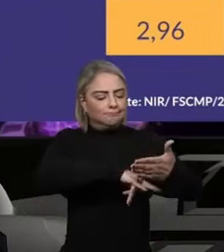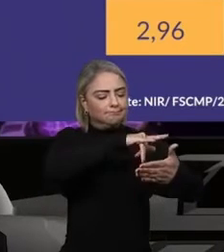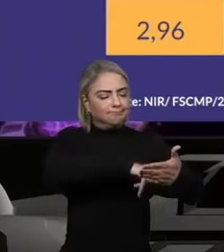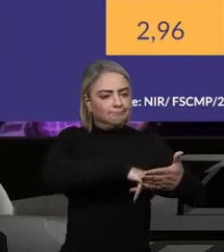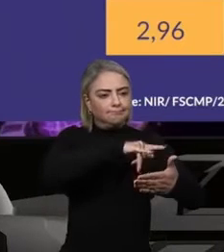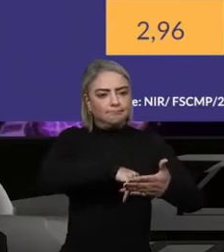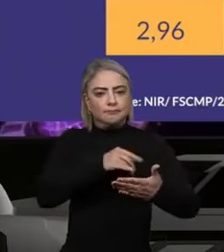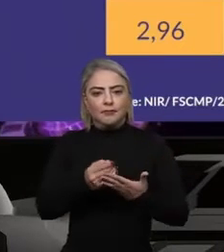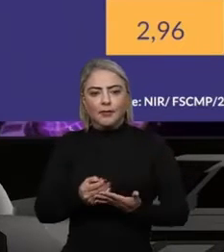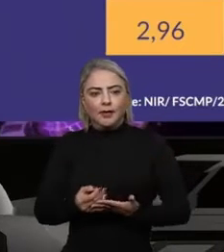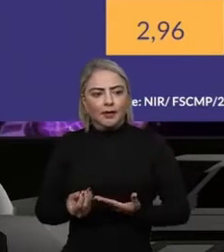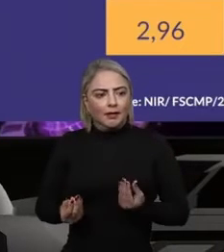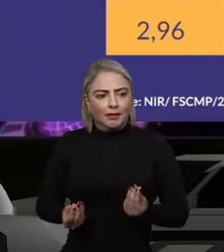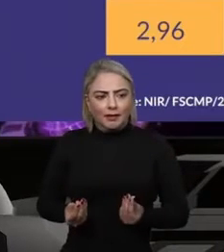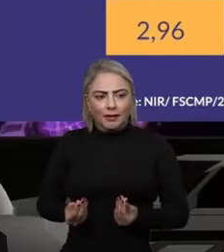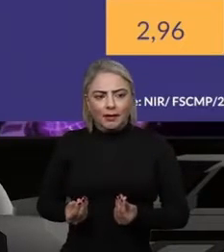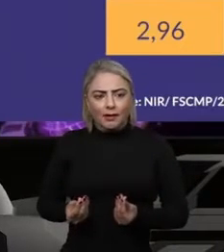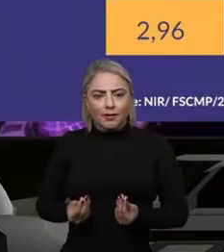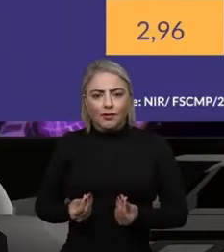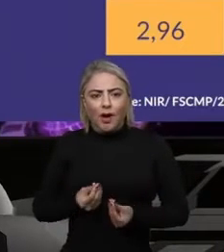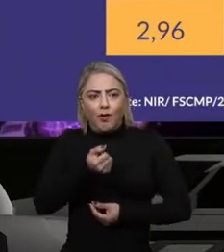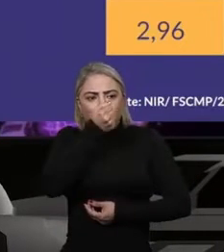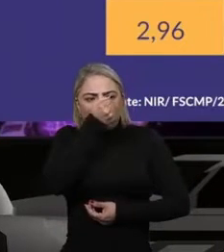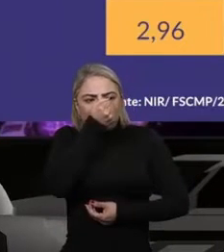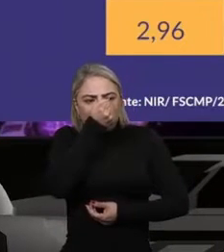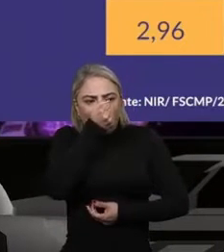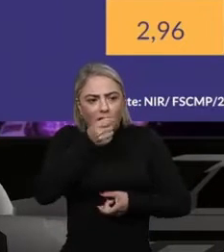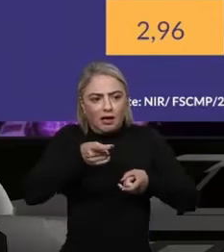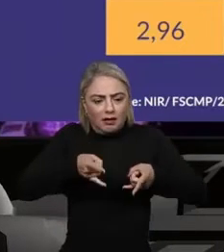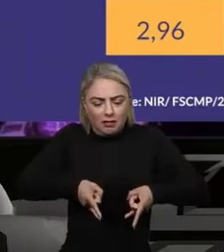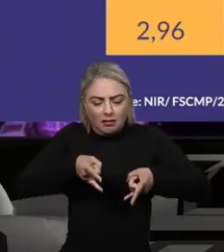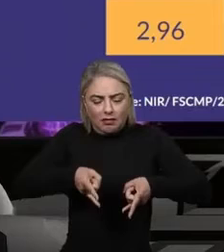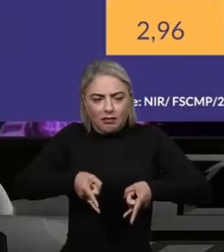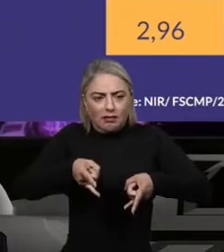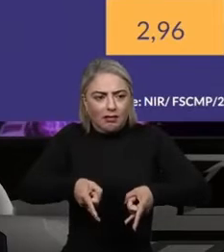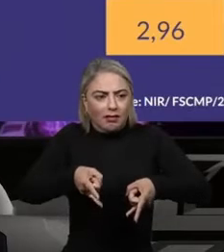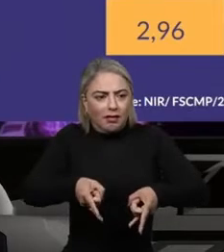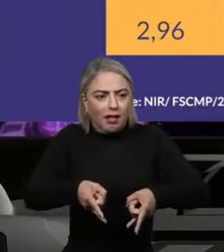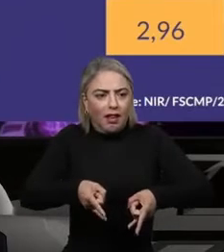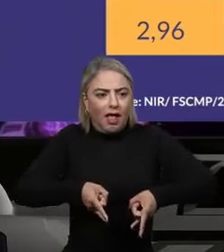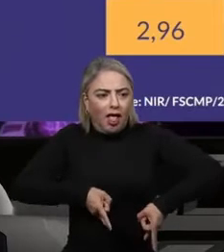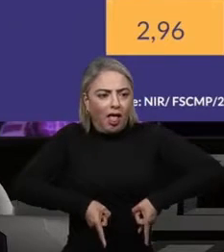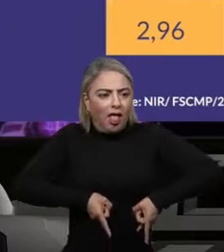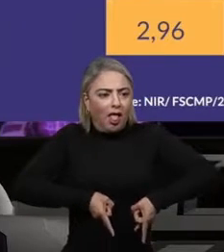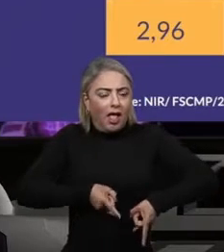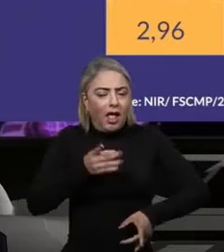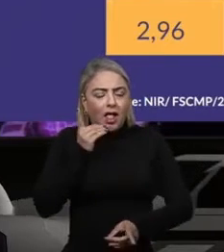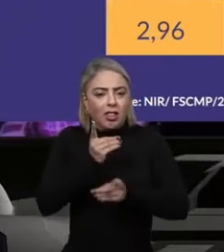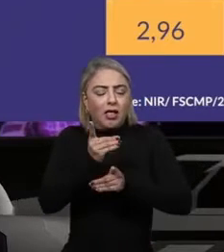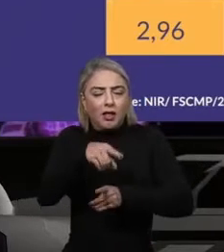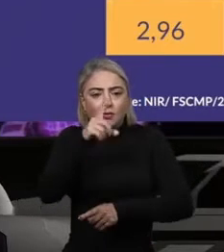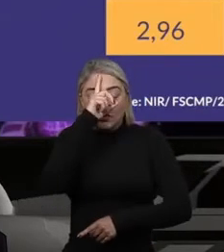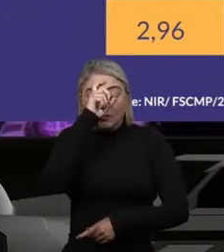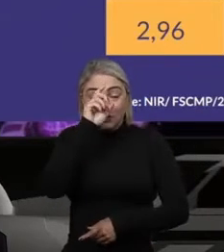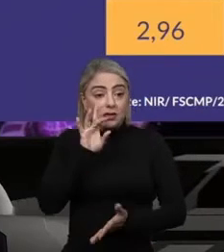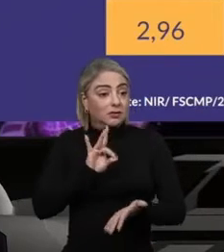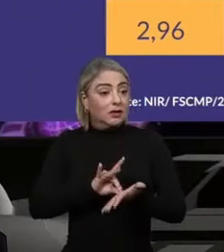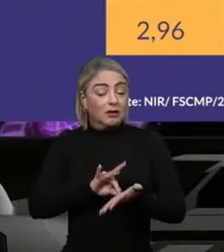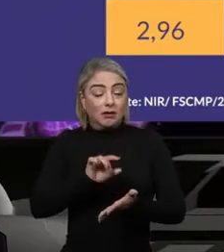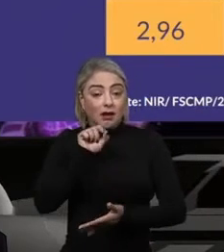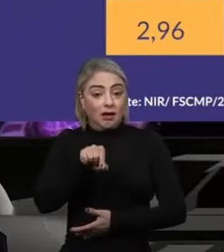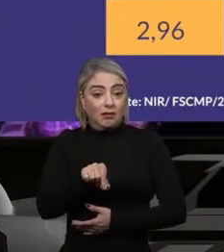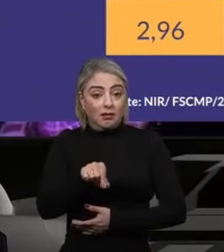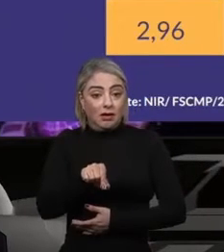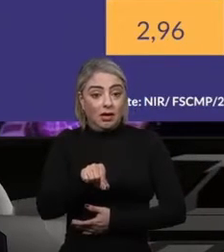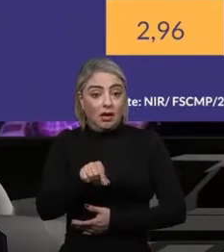o desperdício de leito é algo que é flagrante dentro do processo de assistência hospitalar hoje. Isso não uma realidade especificamente,